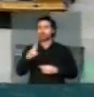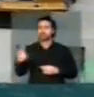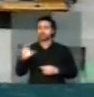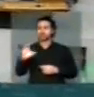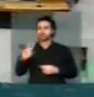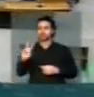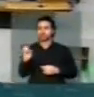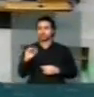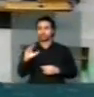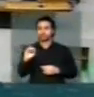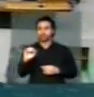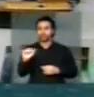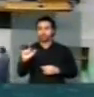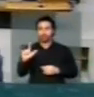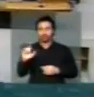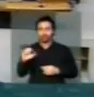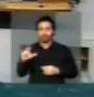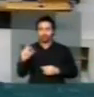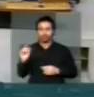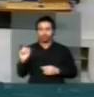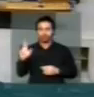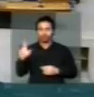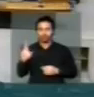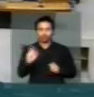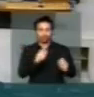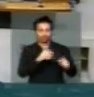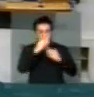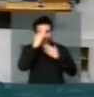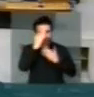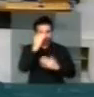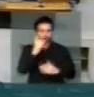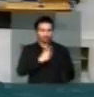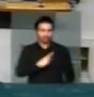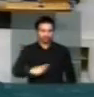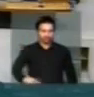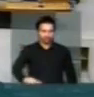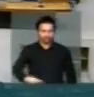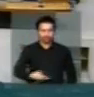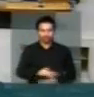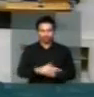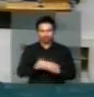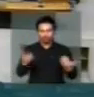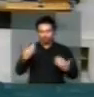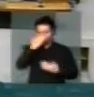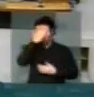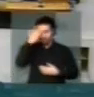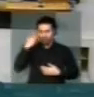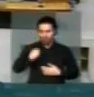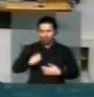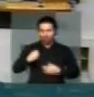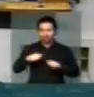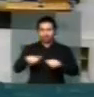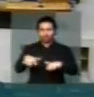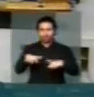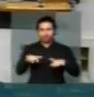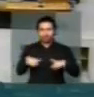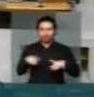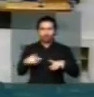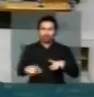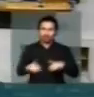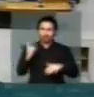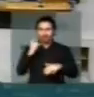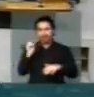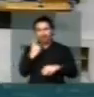Alencar do Pessoa. Obrigado, presidente Moema, caros presentes a esta sessão, parlamentares ou não.